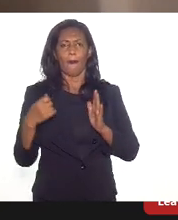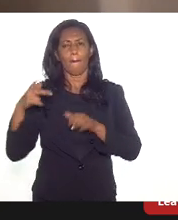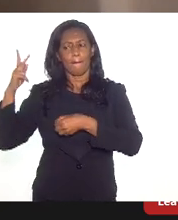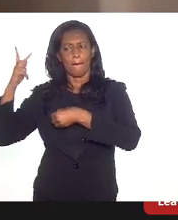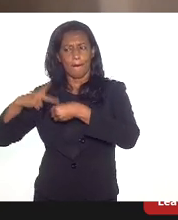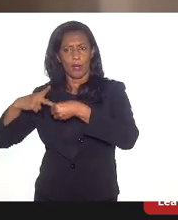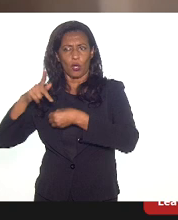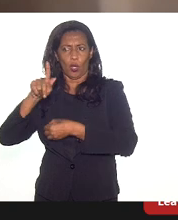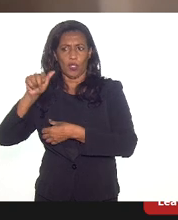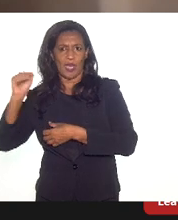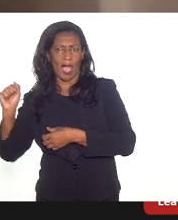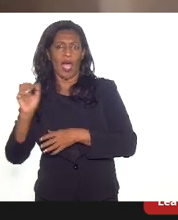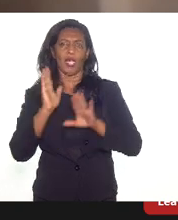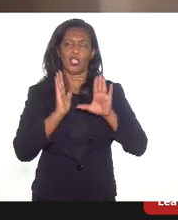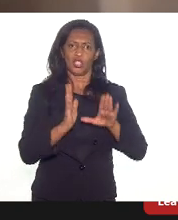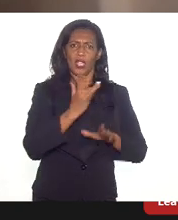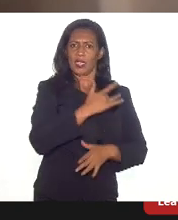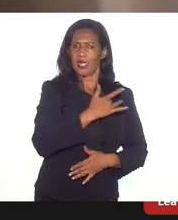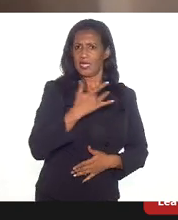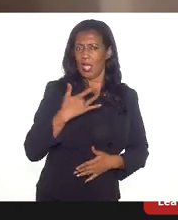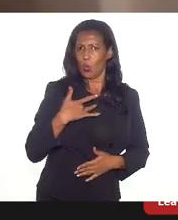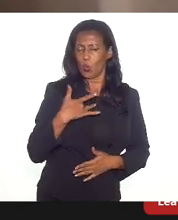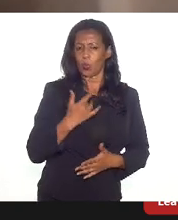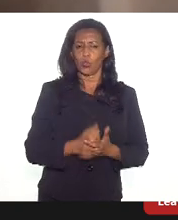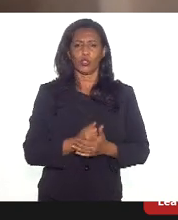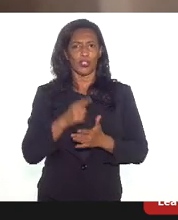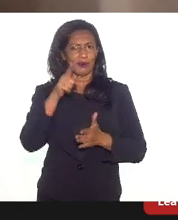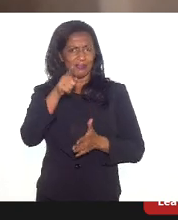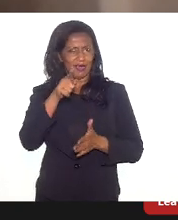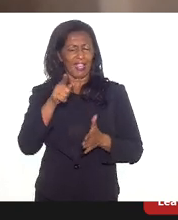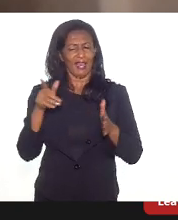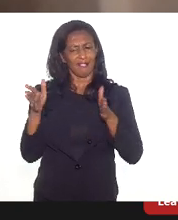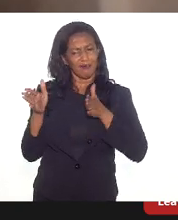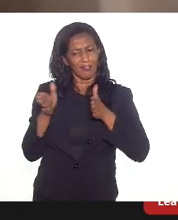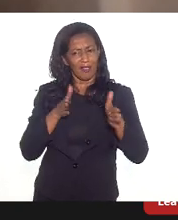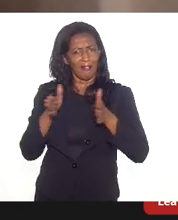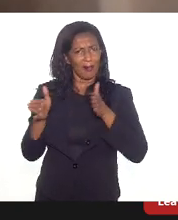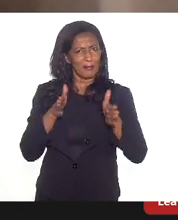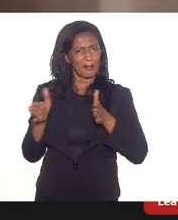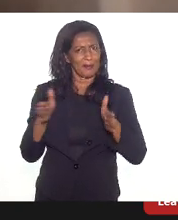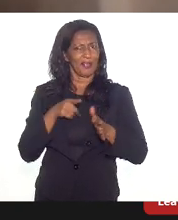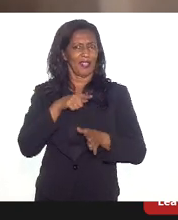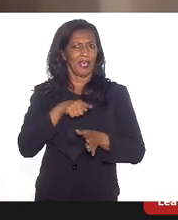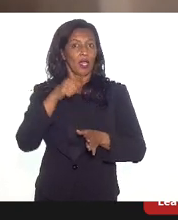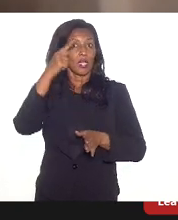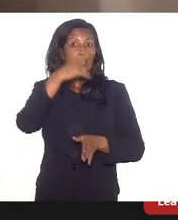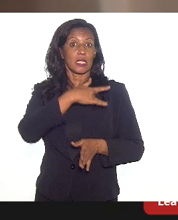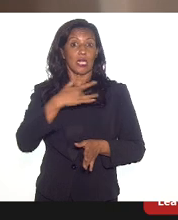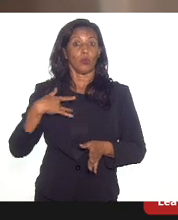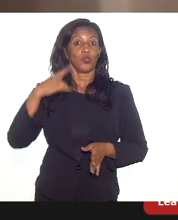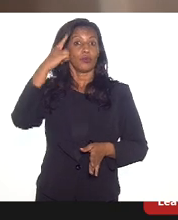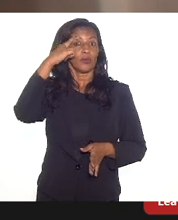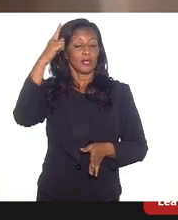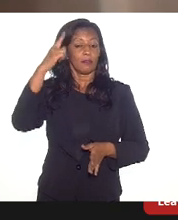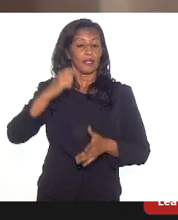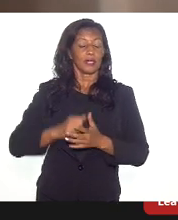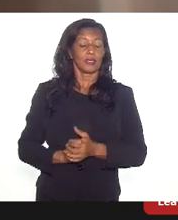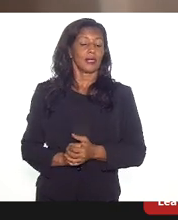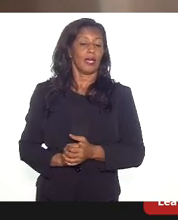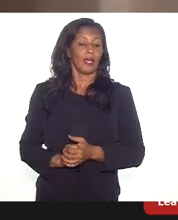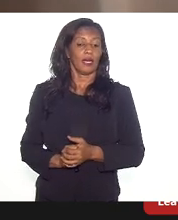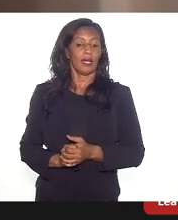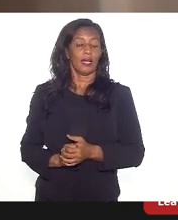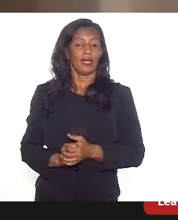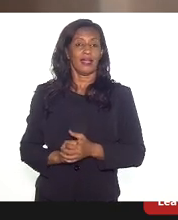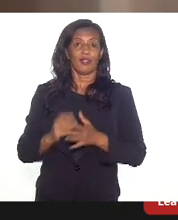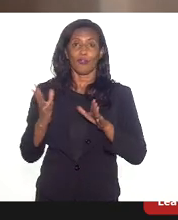fazendo agora da saúde, está muito na linha do que você colocou, viu, Mônica? Saúde, é você pensar o complexo econômico-ministral de saúde, é pensar de